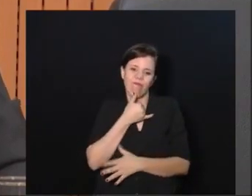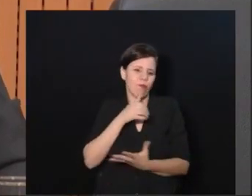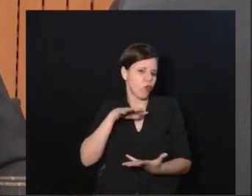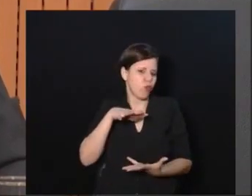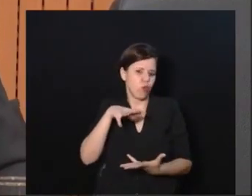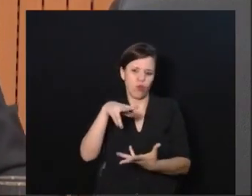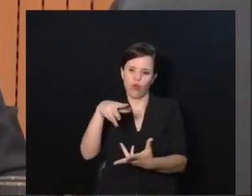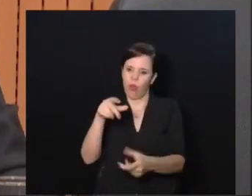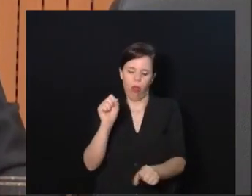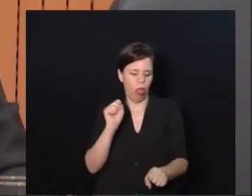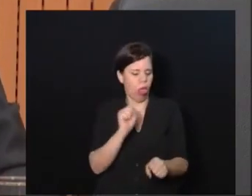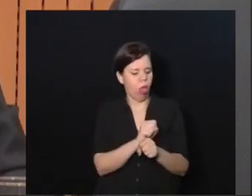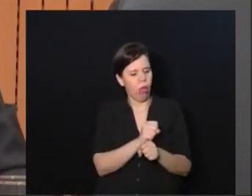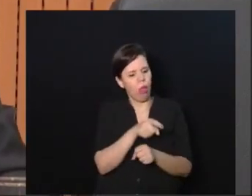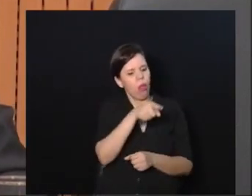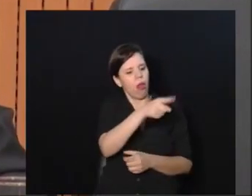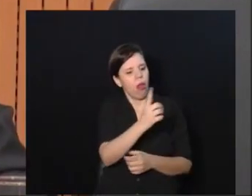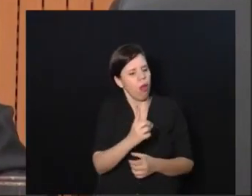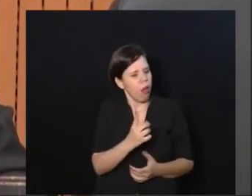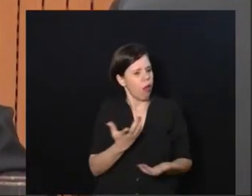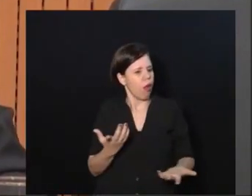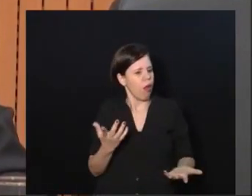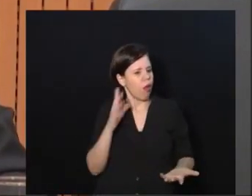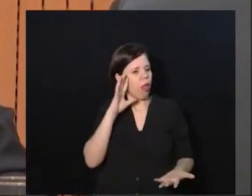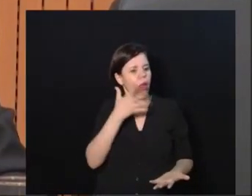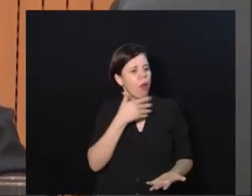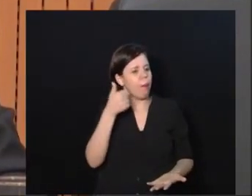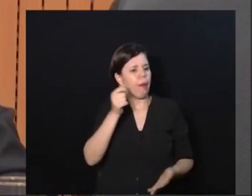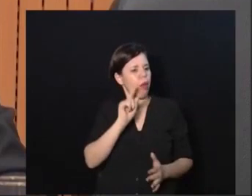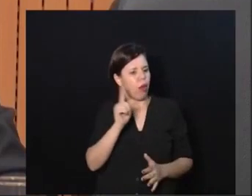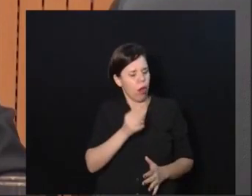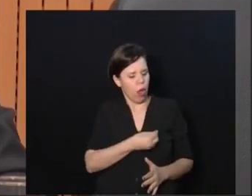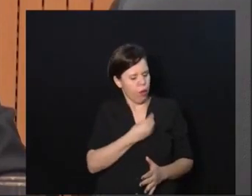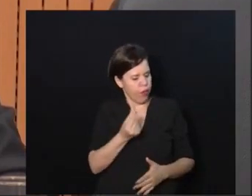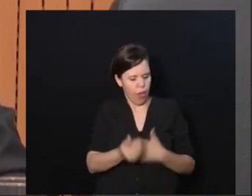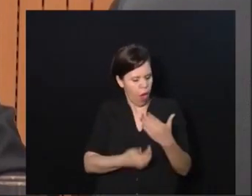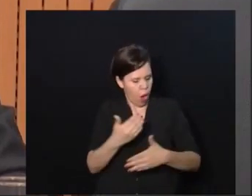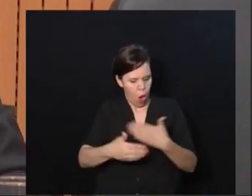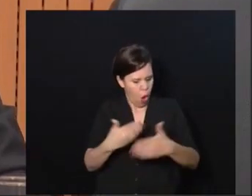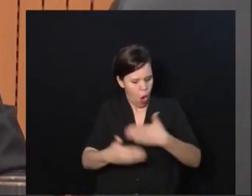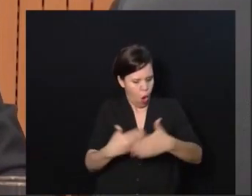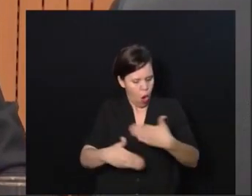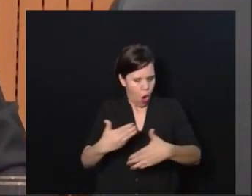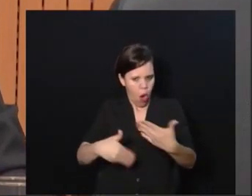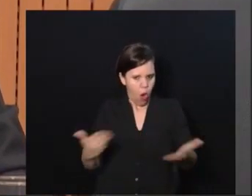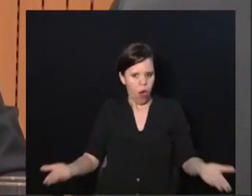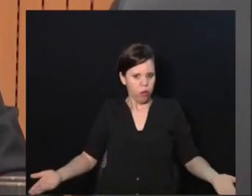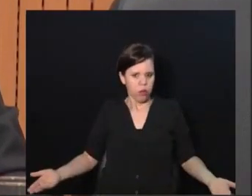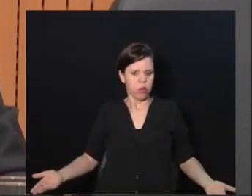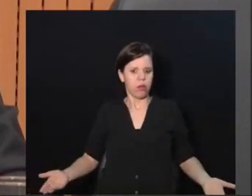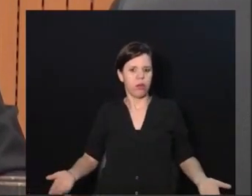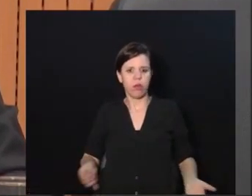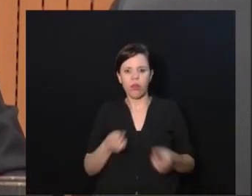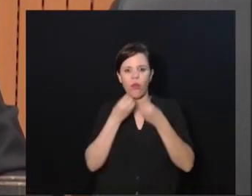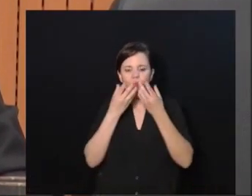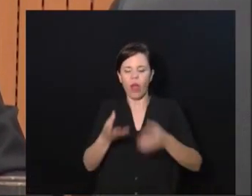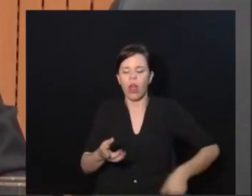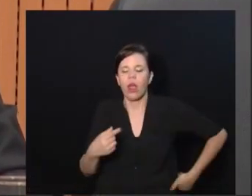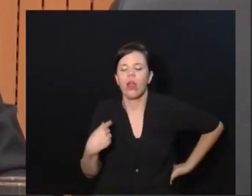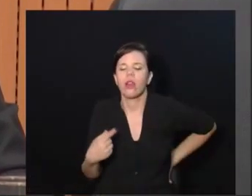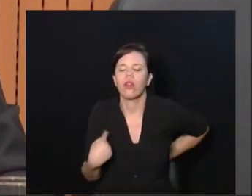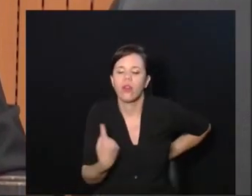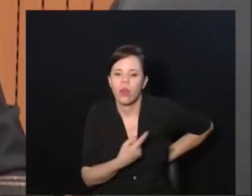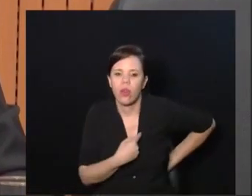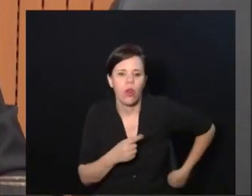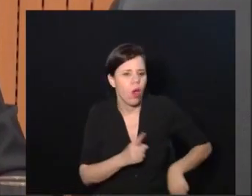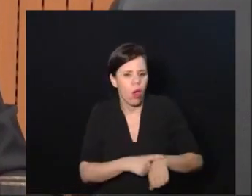ele não para para esperar que a gente melhore. A vida está acontecendo, a vida está passando. E eu vou dizer para vocês que o tempo da gente aqui não